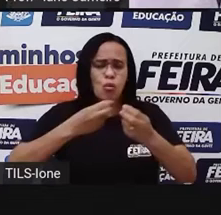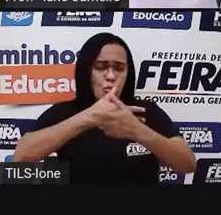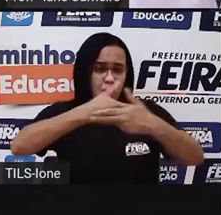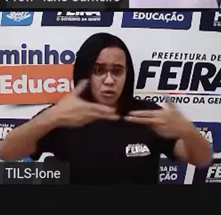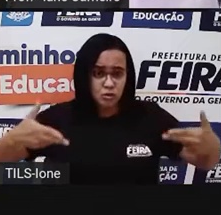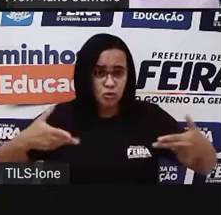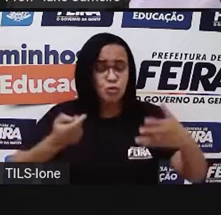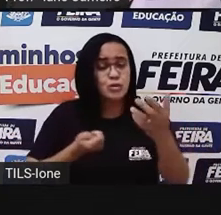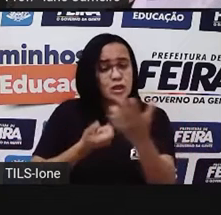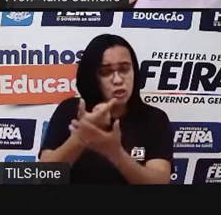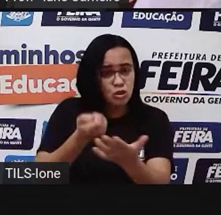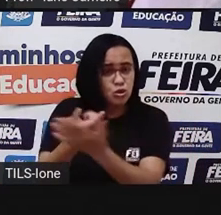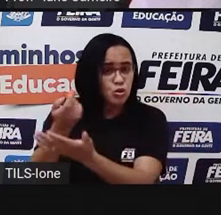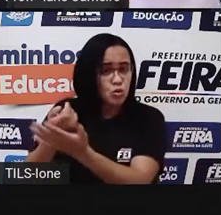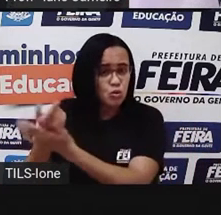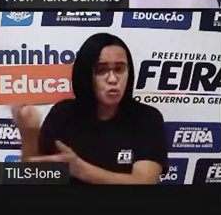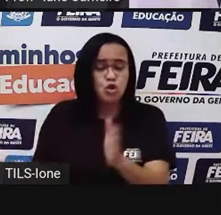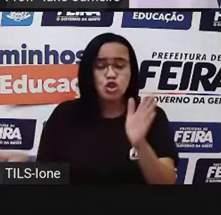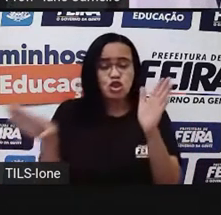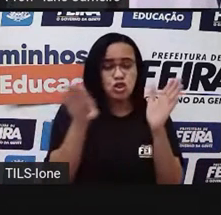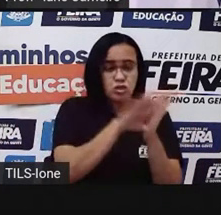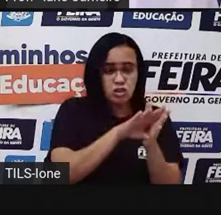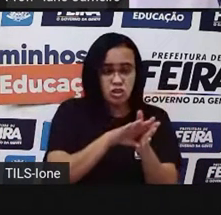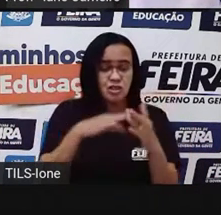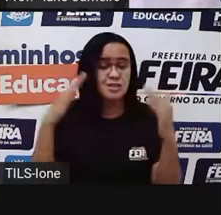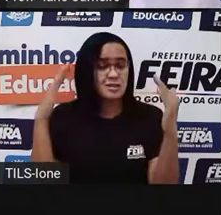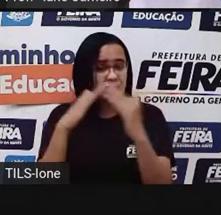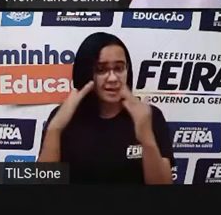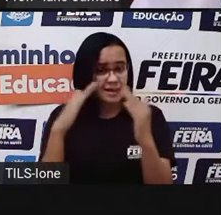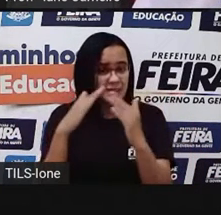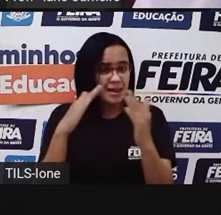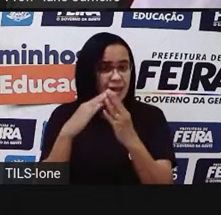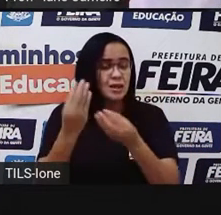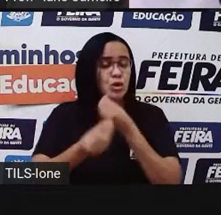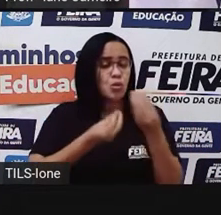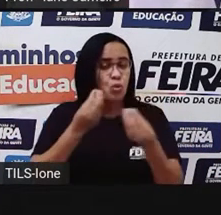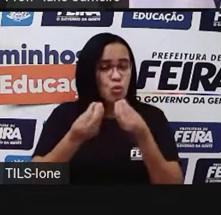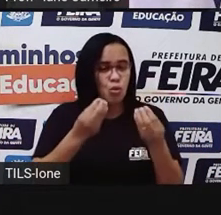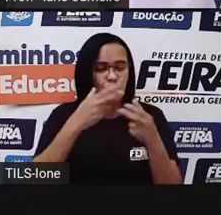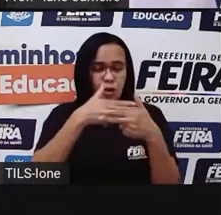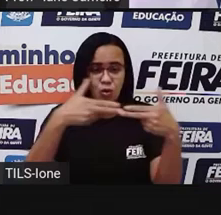Vocês sabem como é que chega aí na sua casa, a sua comidinha, né?